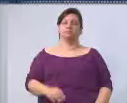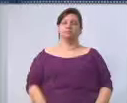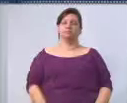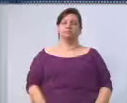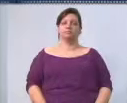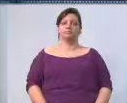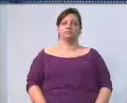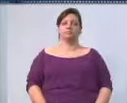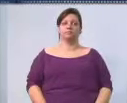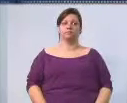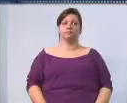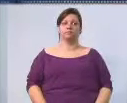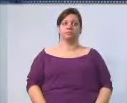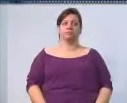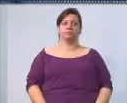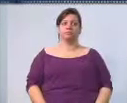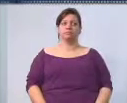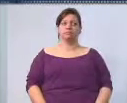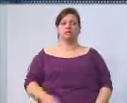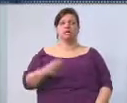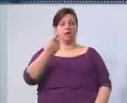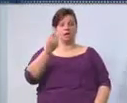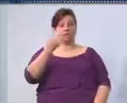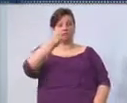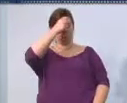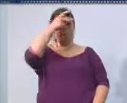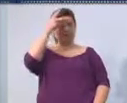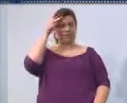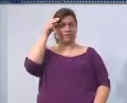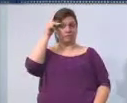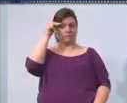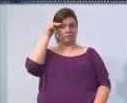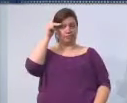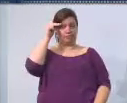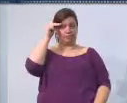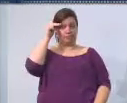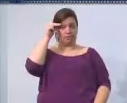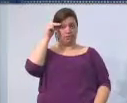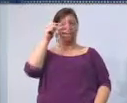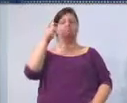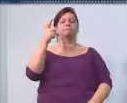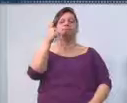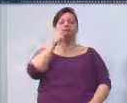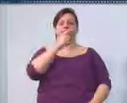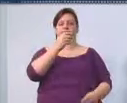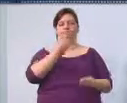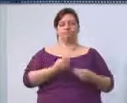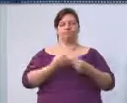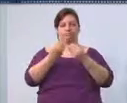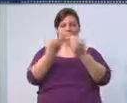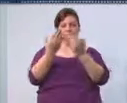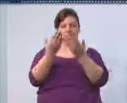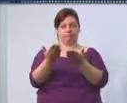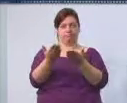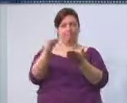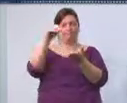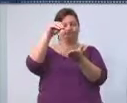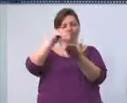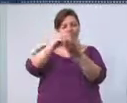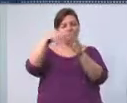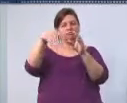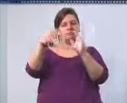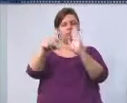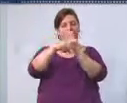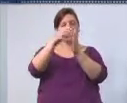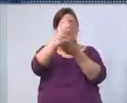o prefeito municipal possa realocar dentro do orçamento da